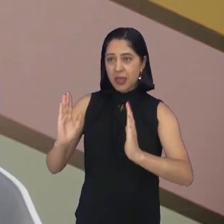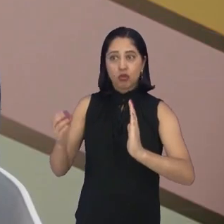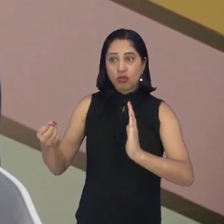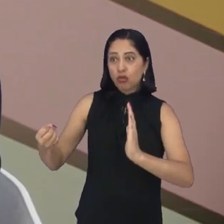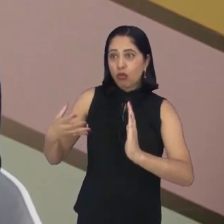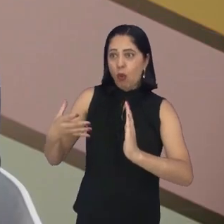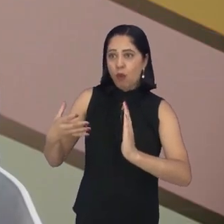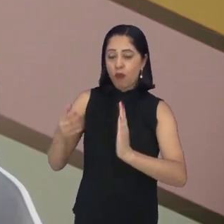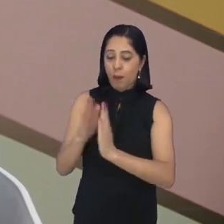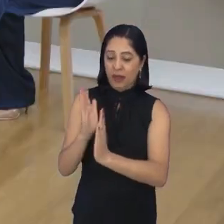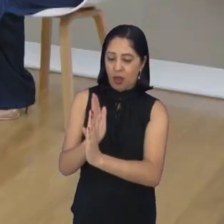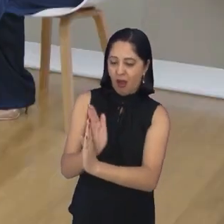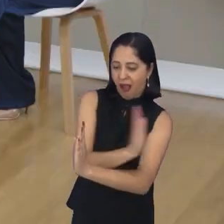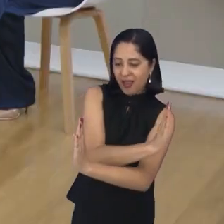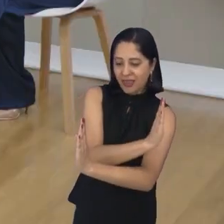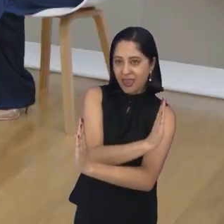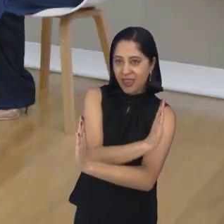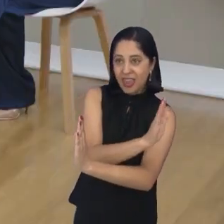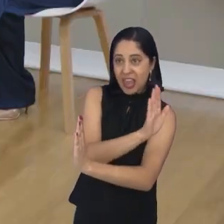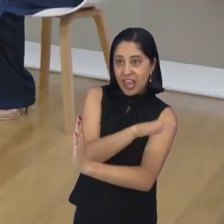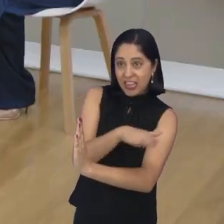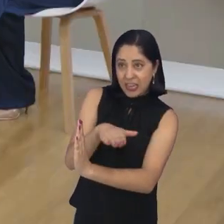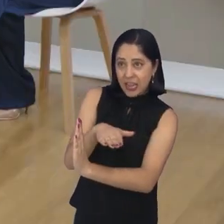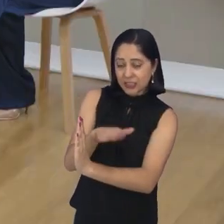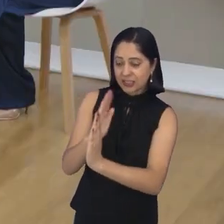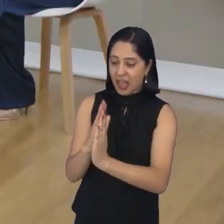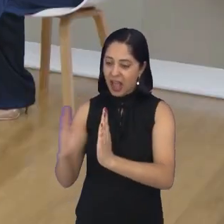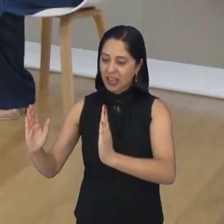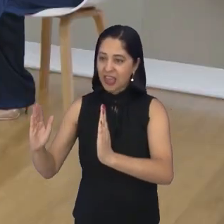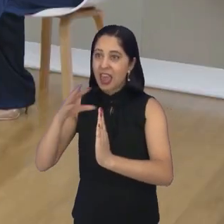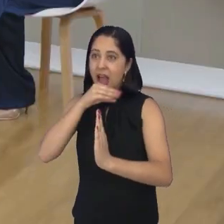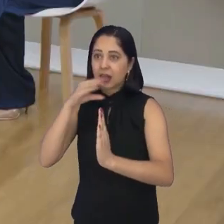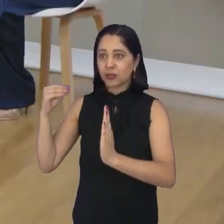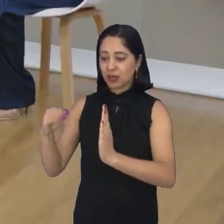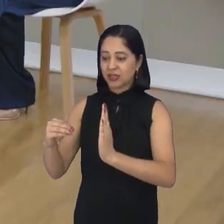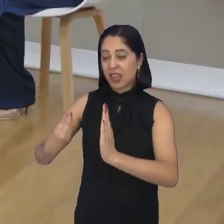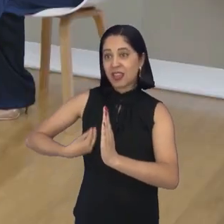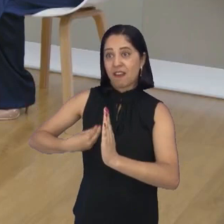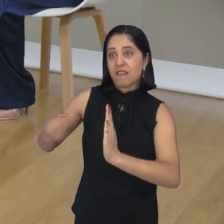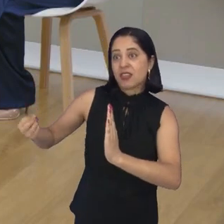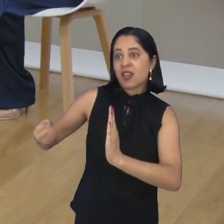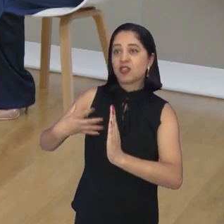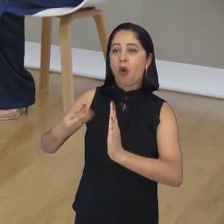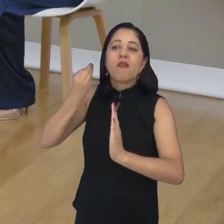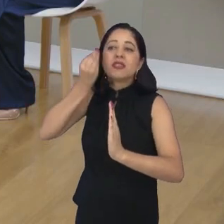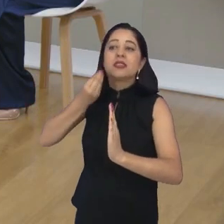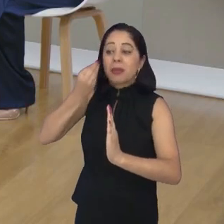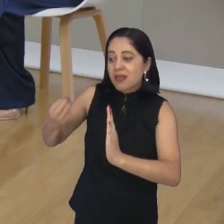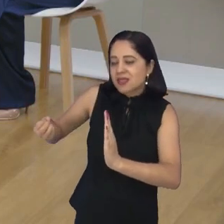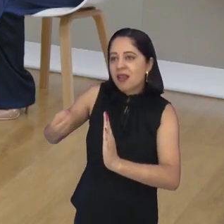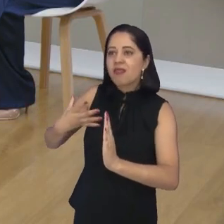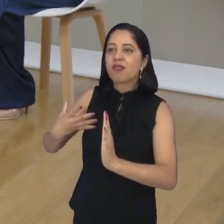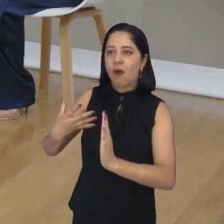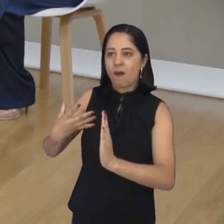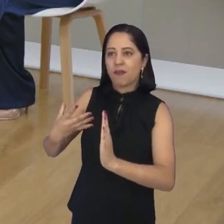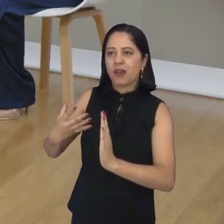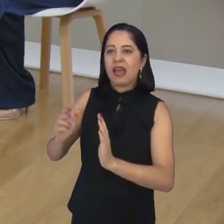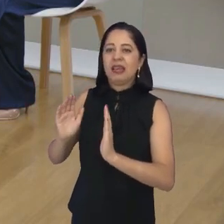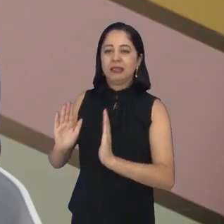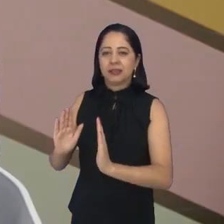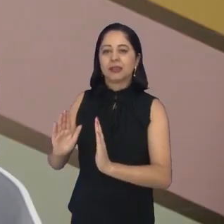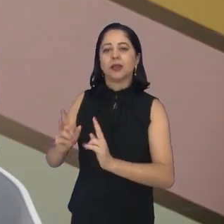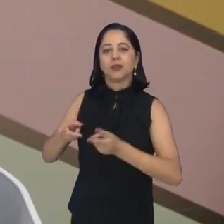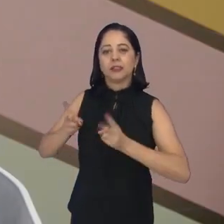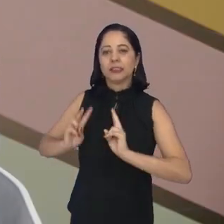criança que passou por toda a infância, né? A puberdade e vai começar a viver experiências novas. Sim. E muitas vezes